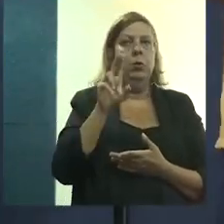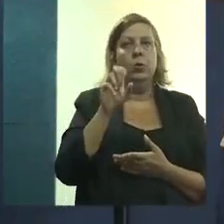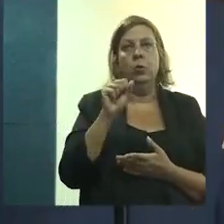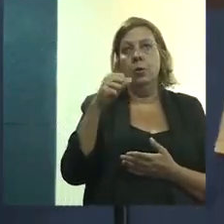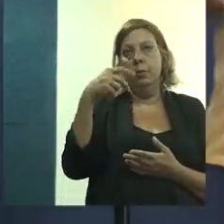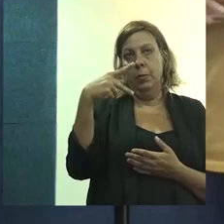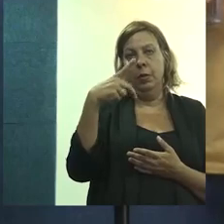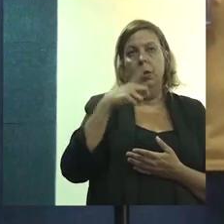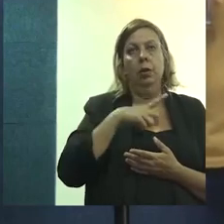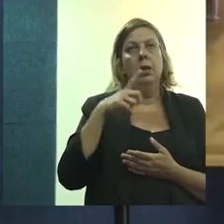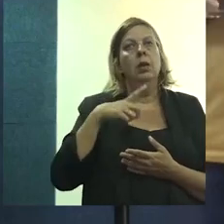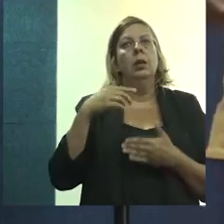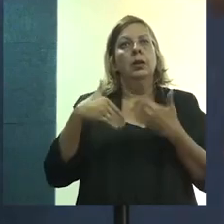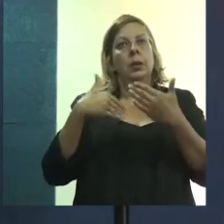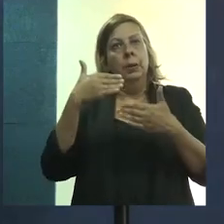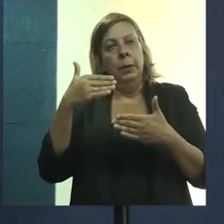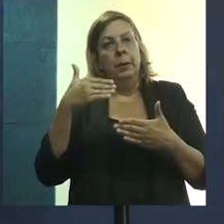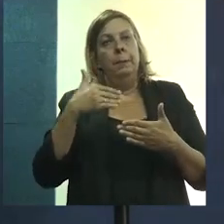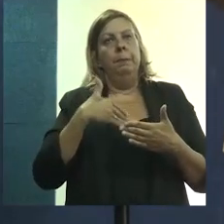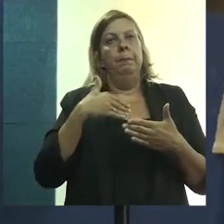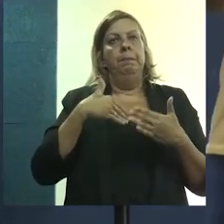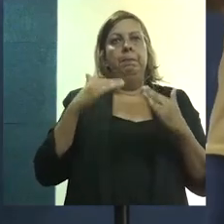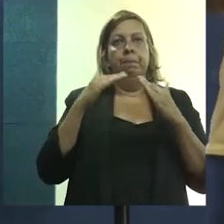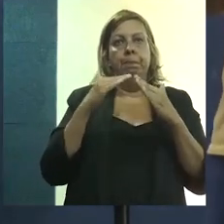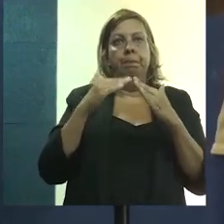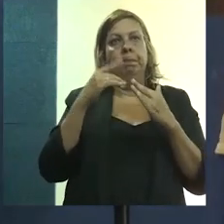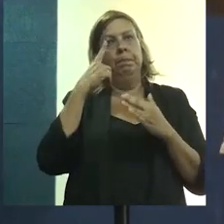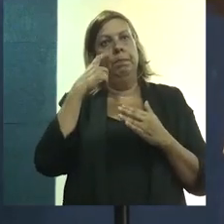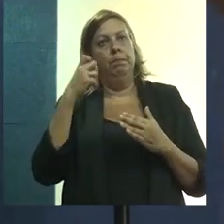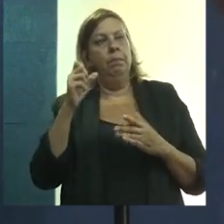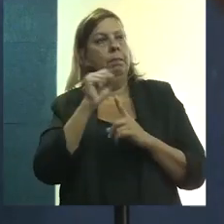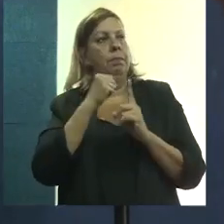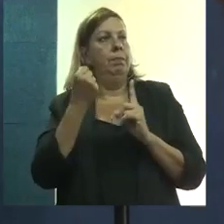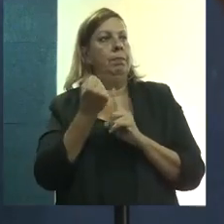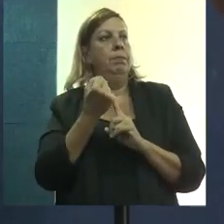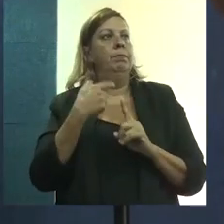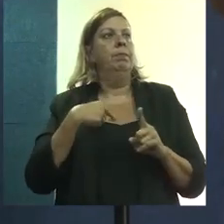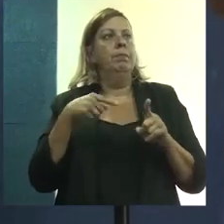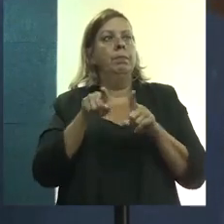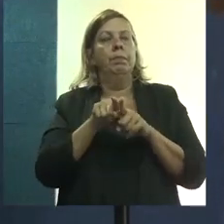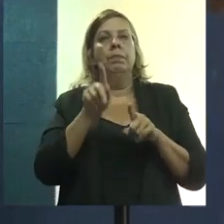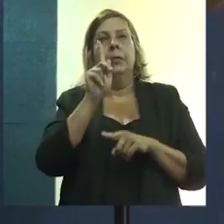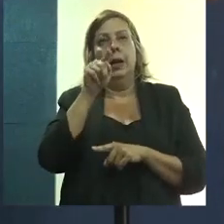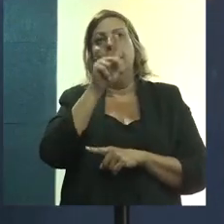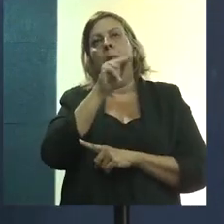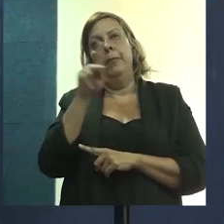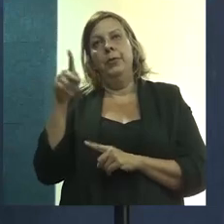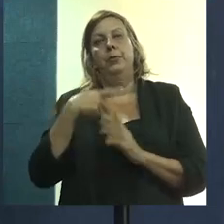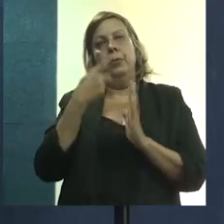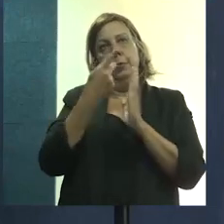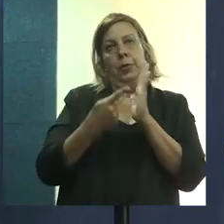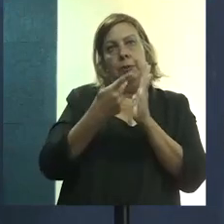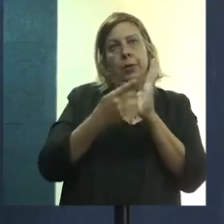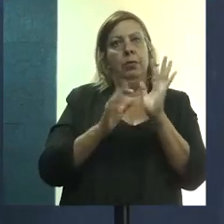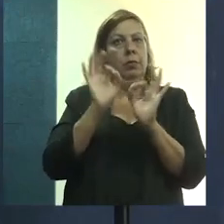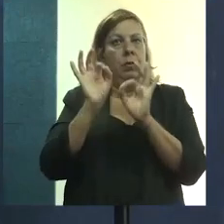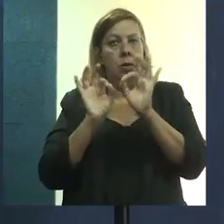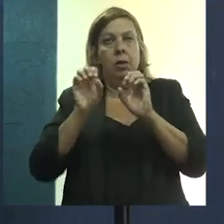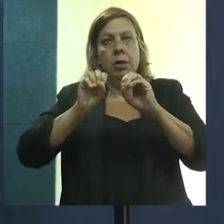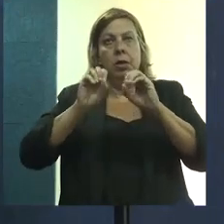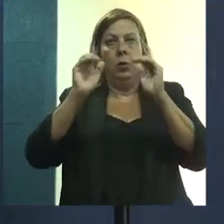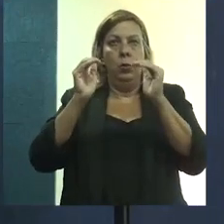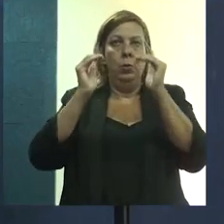desenvolvendo pesquisas sobre habitação de interesse social e certificação ambiental. É professor de projeto e